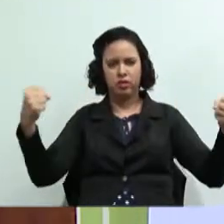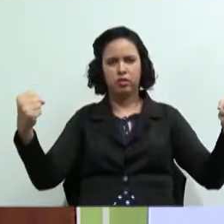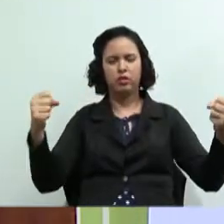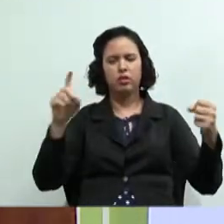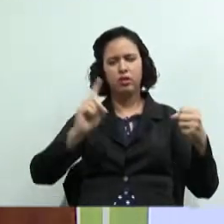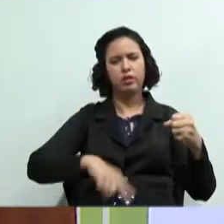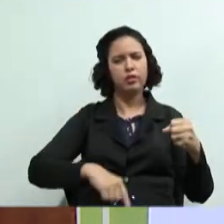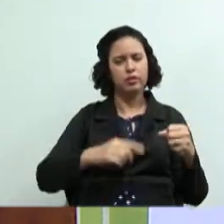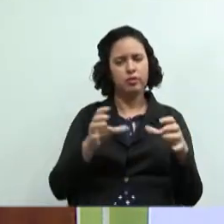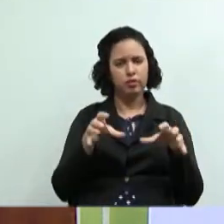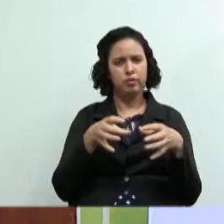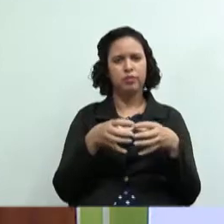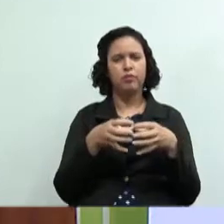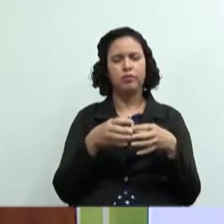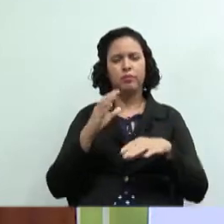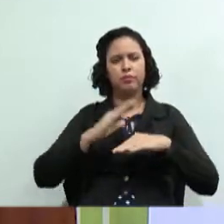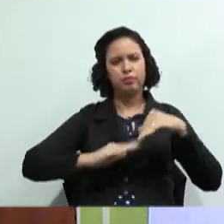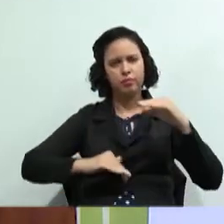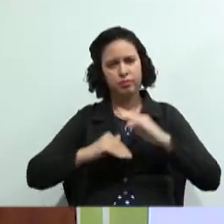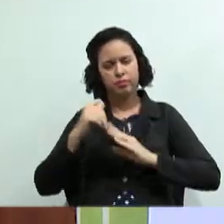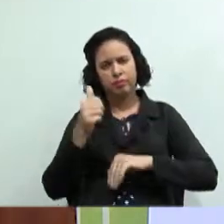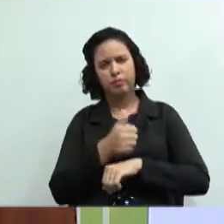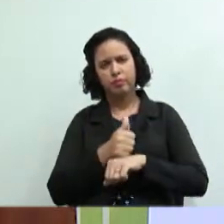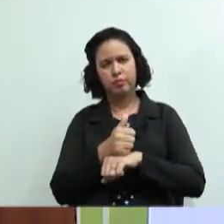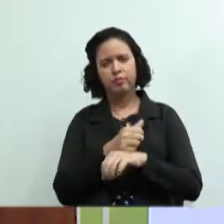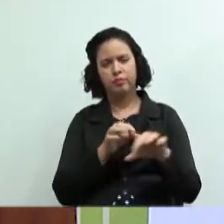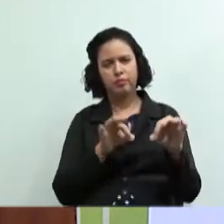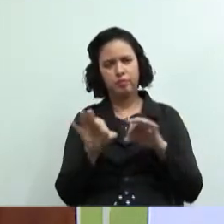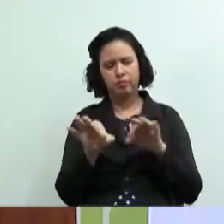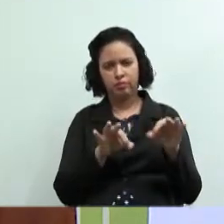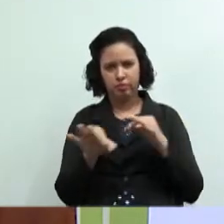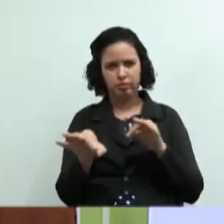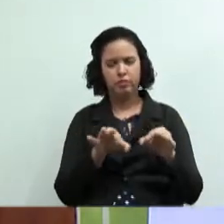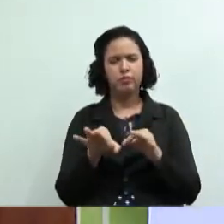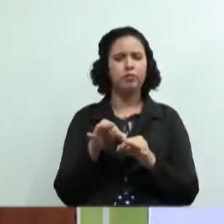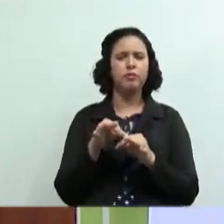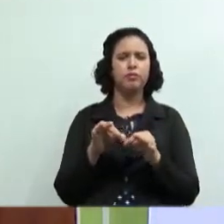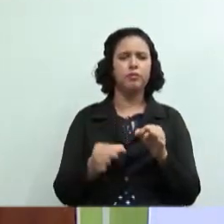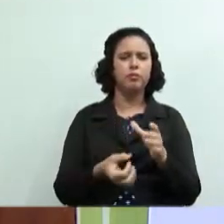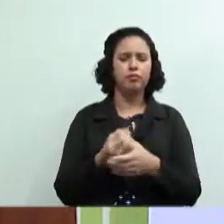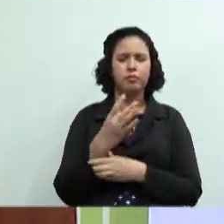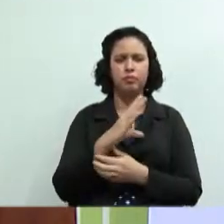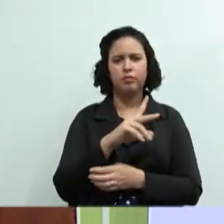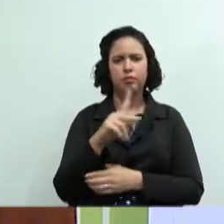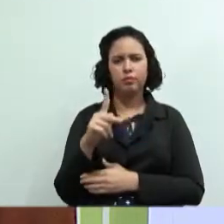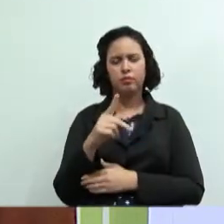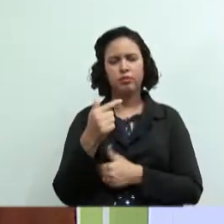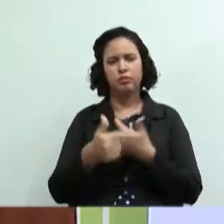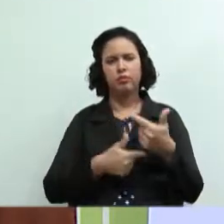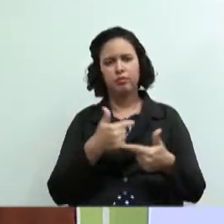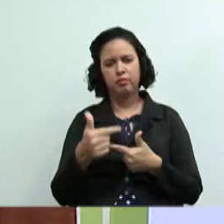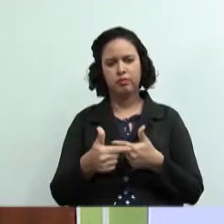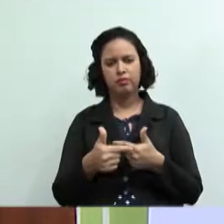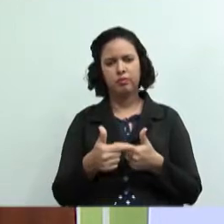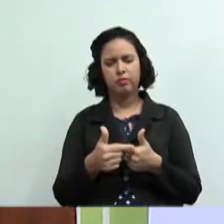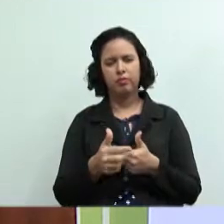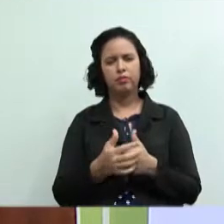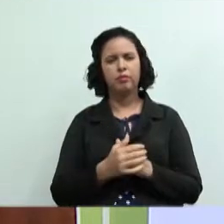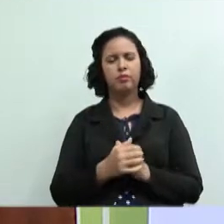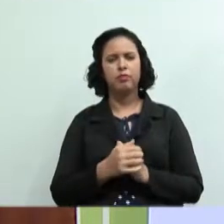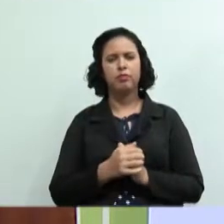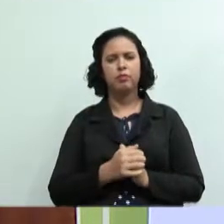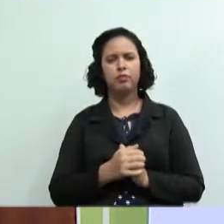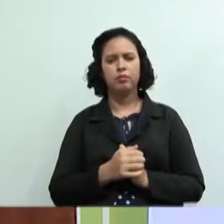civil que podem se organizar numa cooperativa de trabalho para prestar serviço a uma cooperativa habitacional